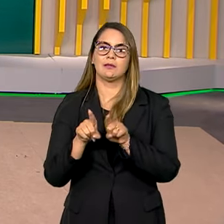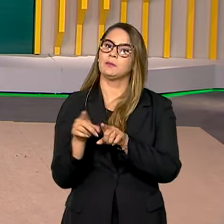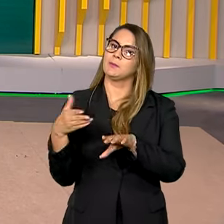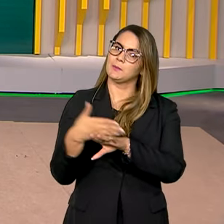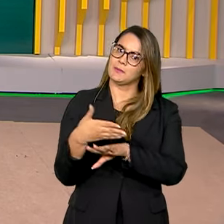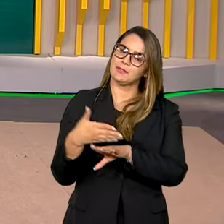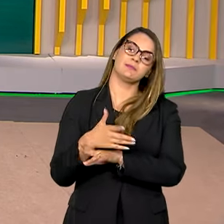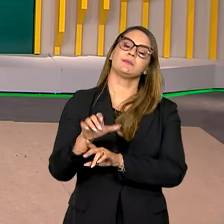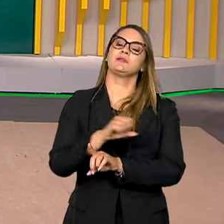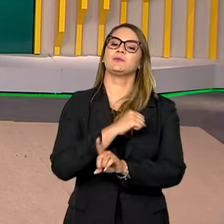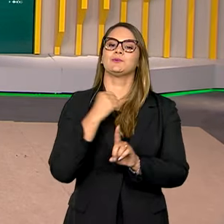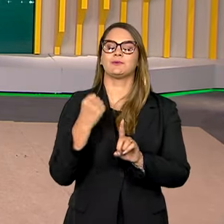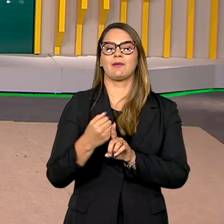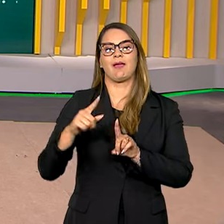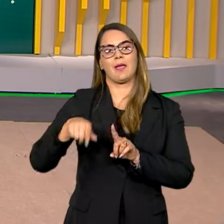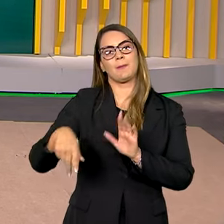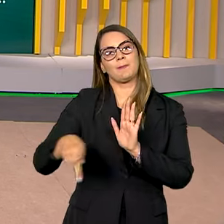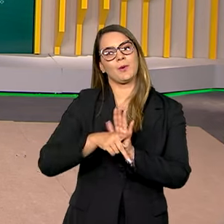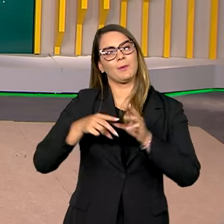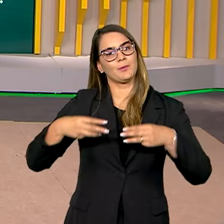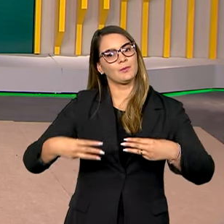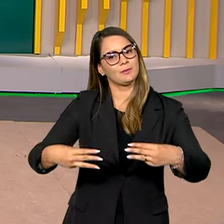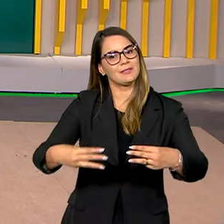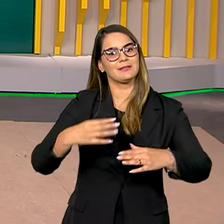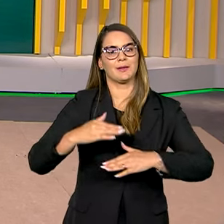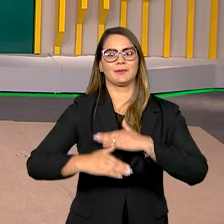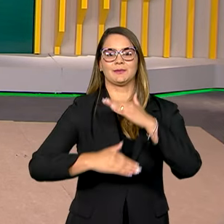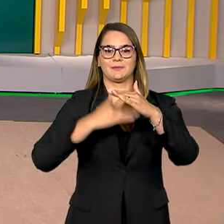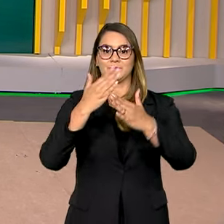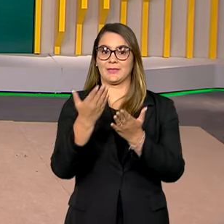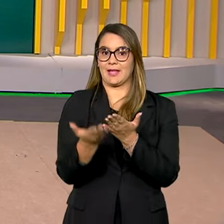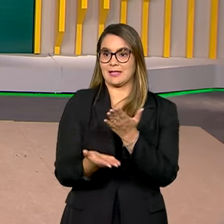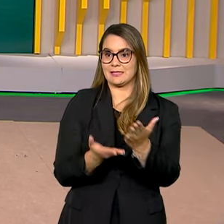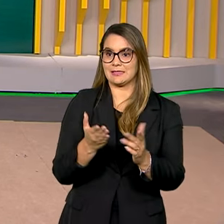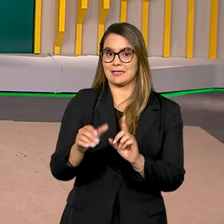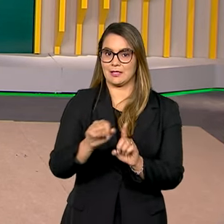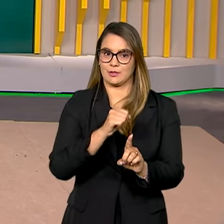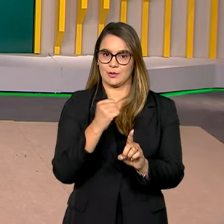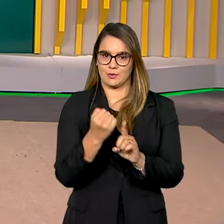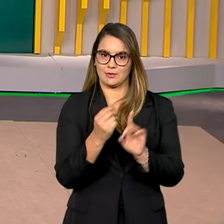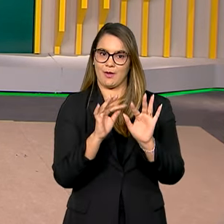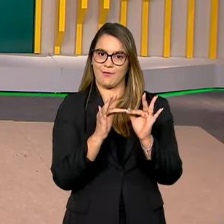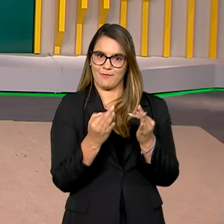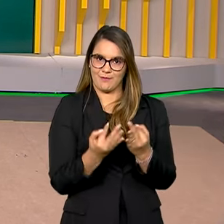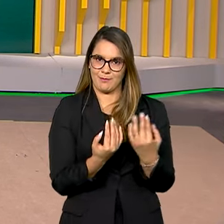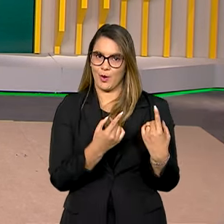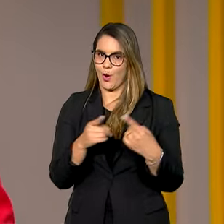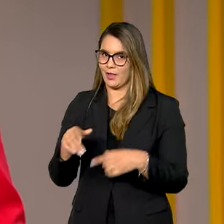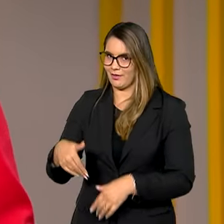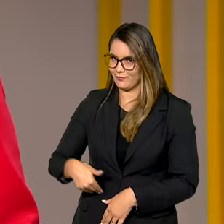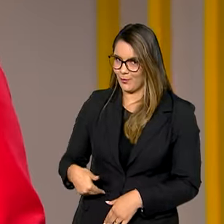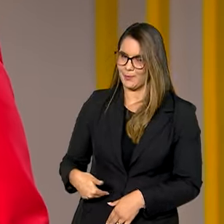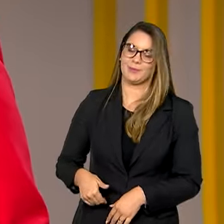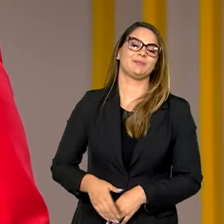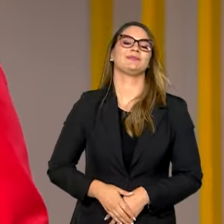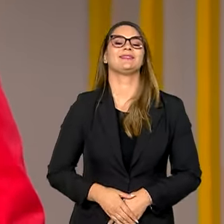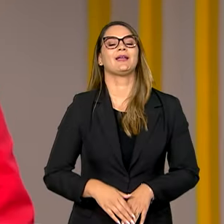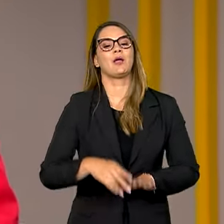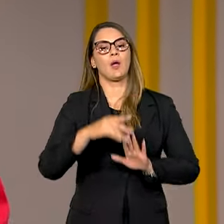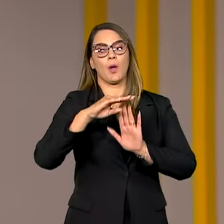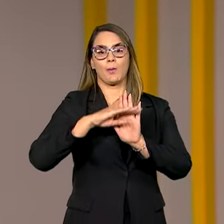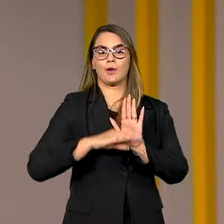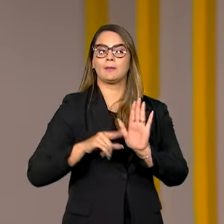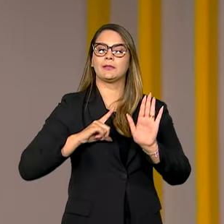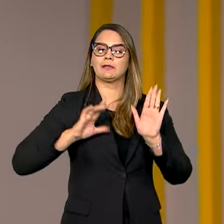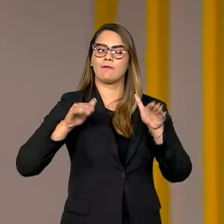social e é do Ministério do Desenvolvimento e Assistência Social, Família e Combate à Fome. O programa tem